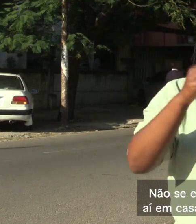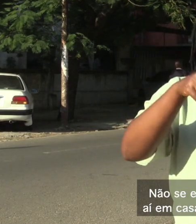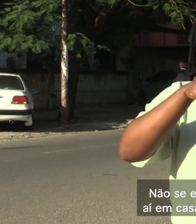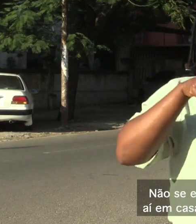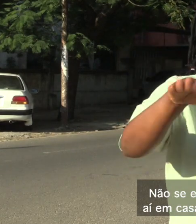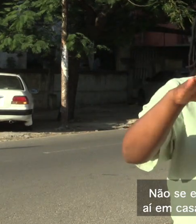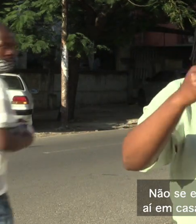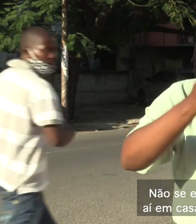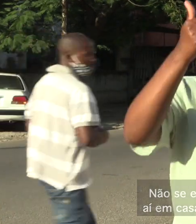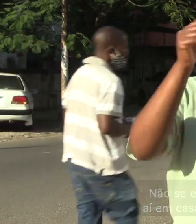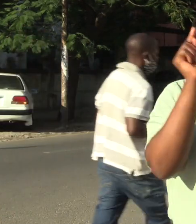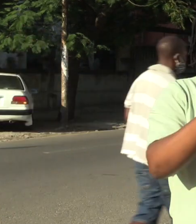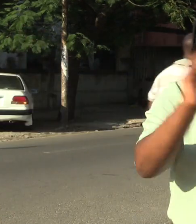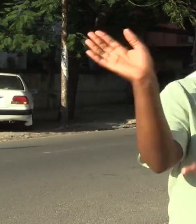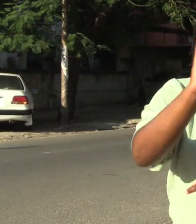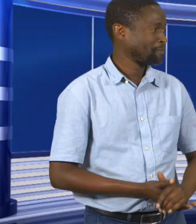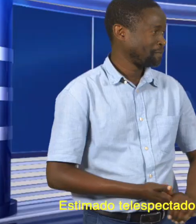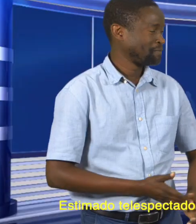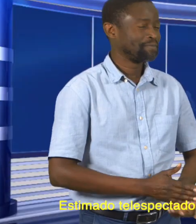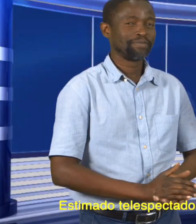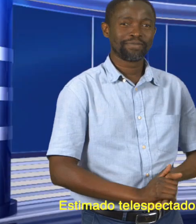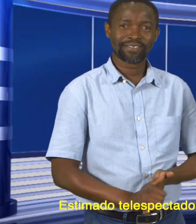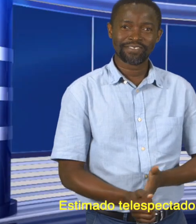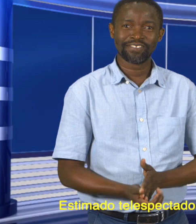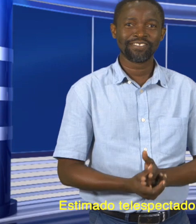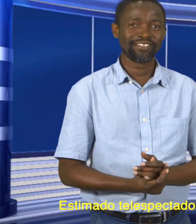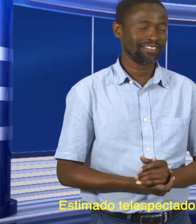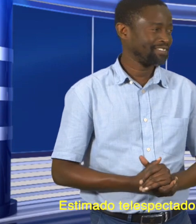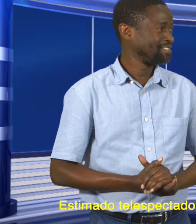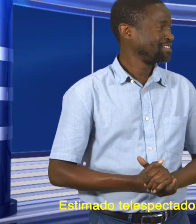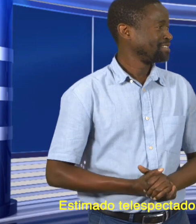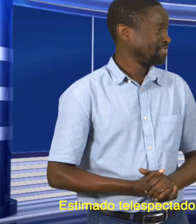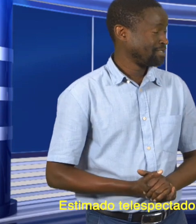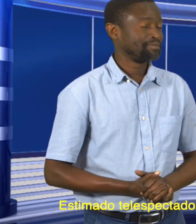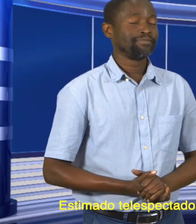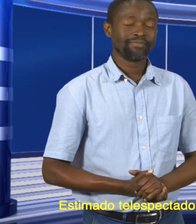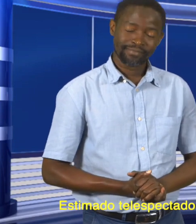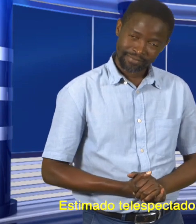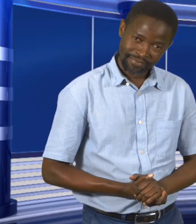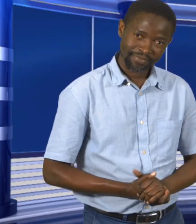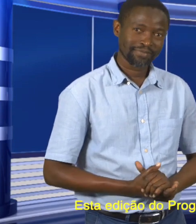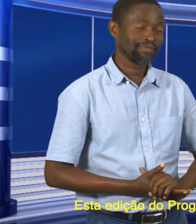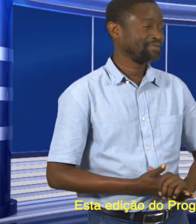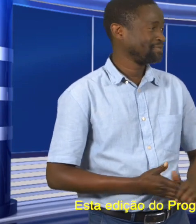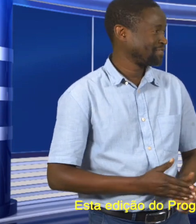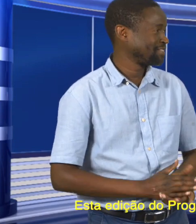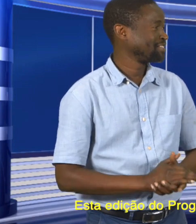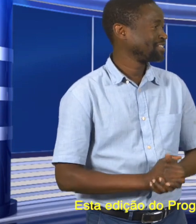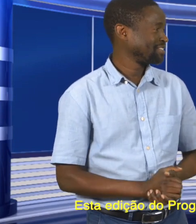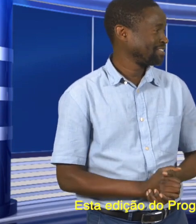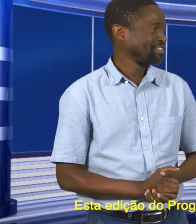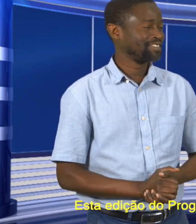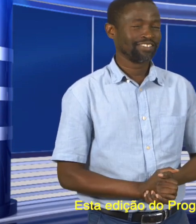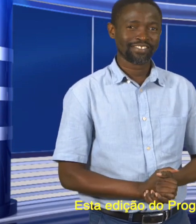casa. Até a próxima aula. Estimado telespetador muito obrigada pela companhia. Esta edição do